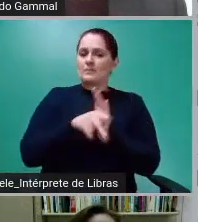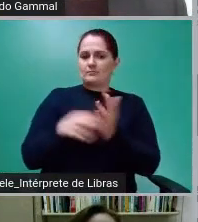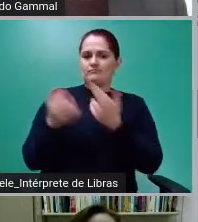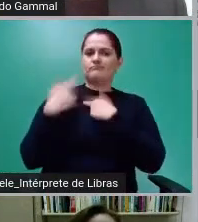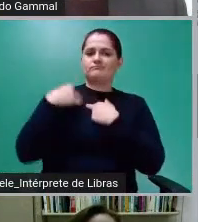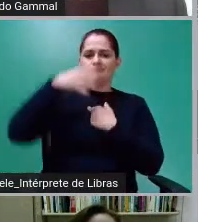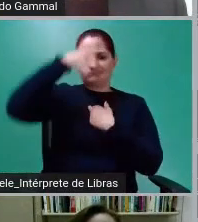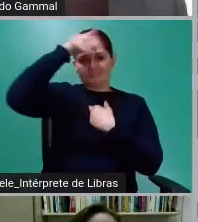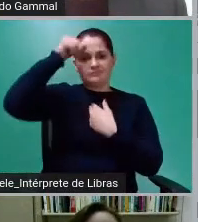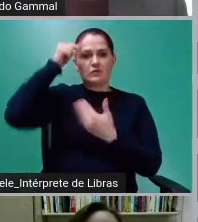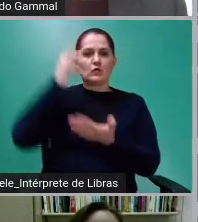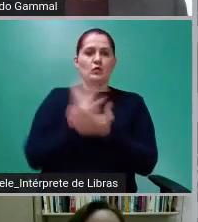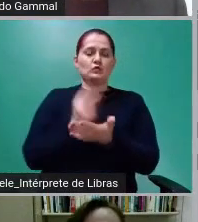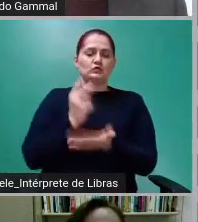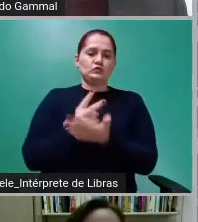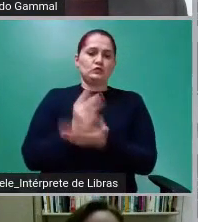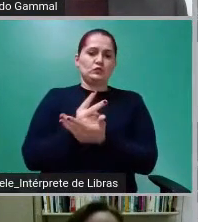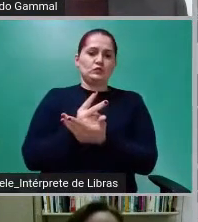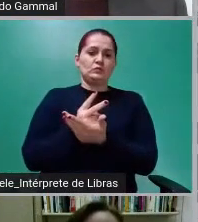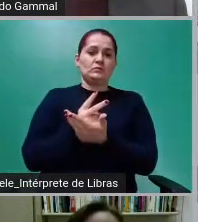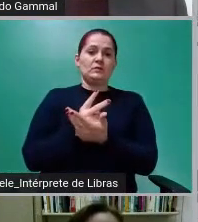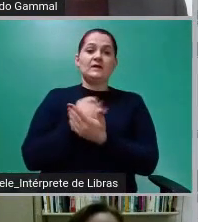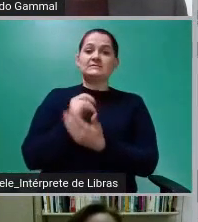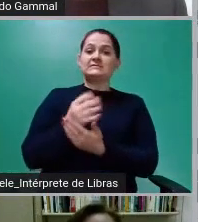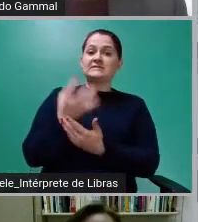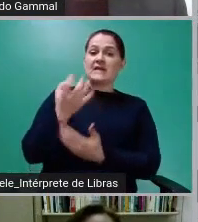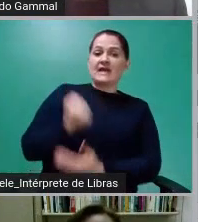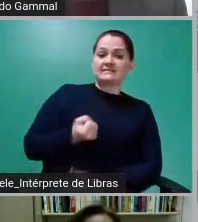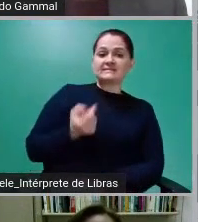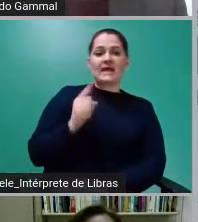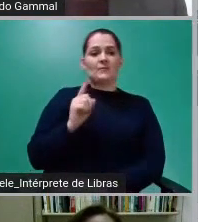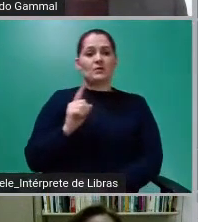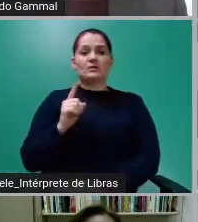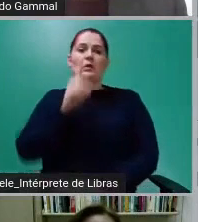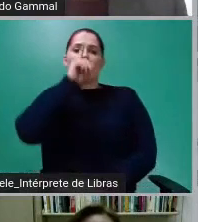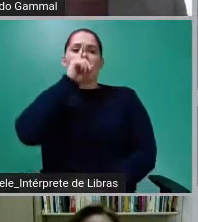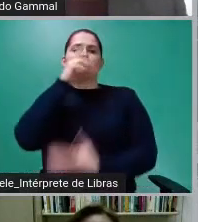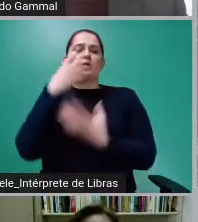correndo todos os riscos de receber ou não dos contribuintes.